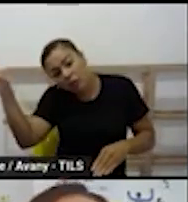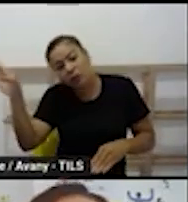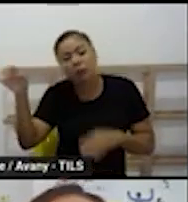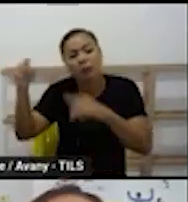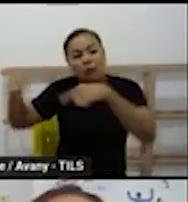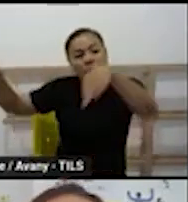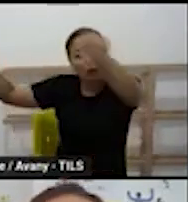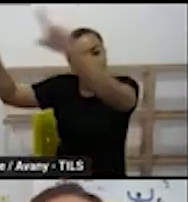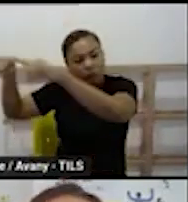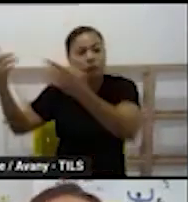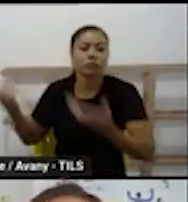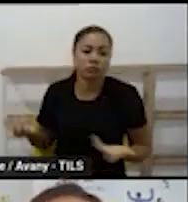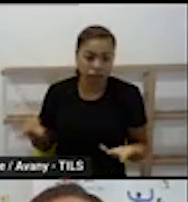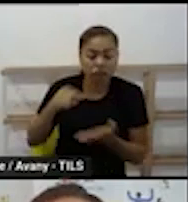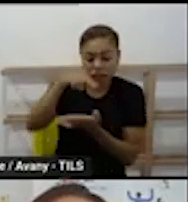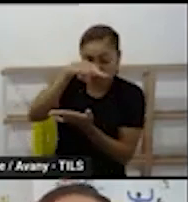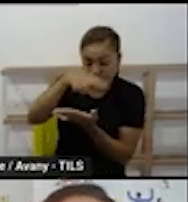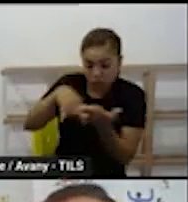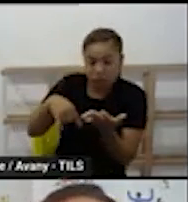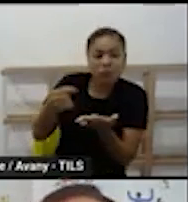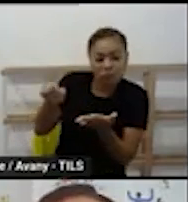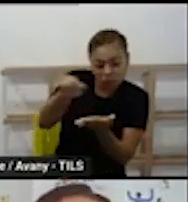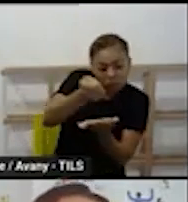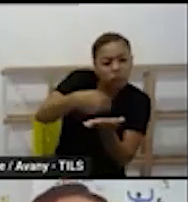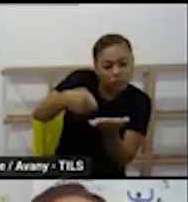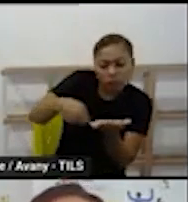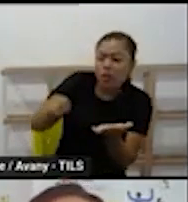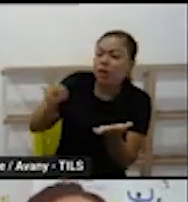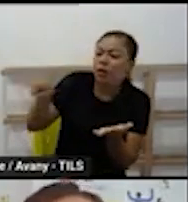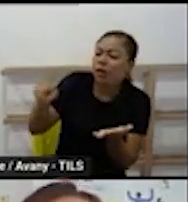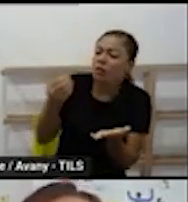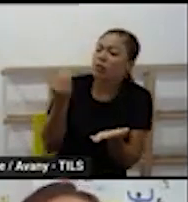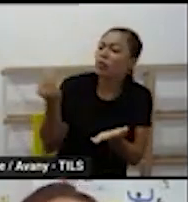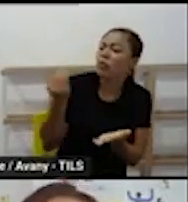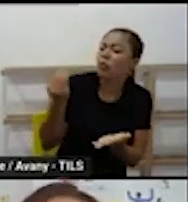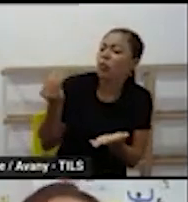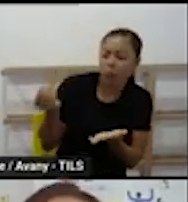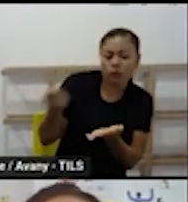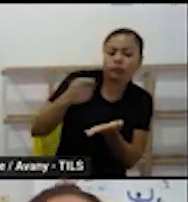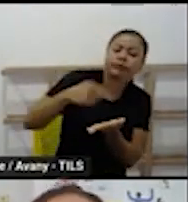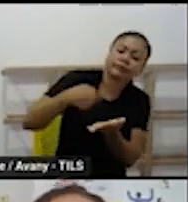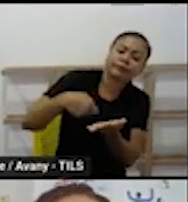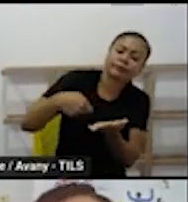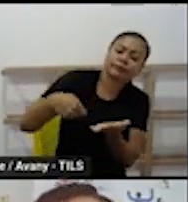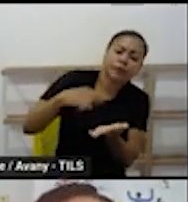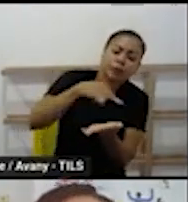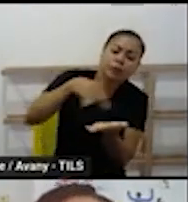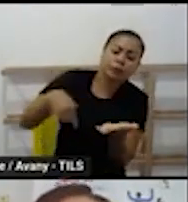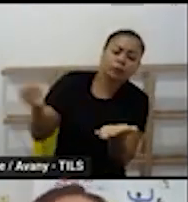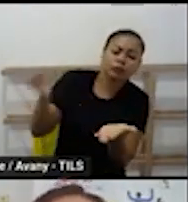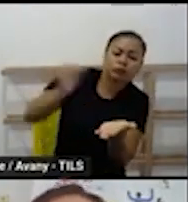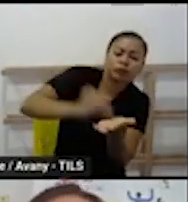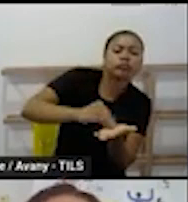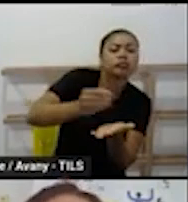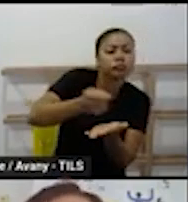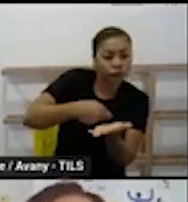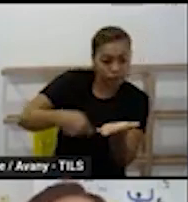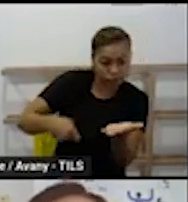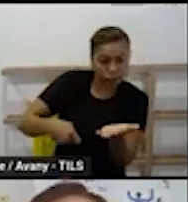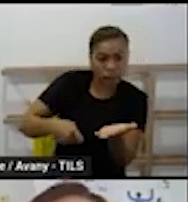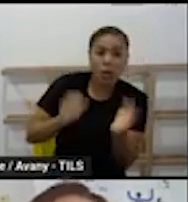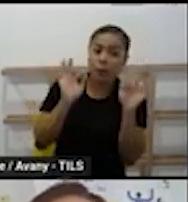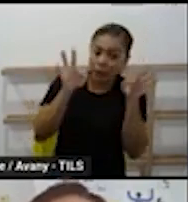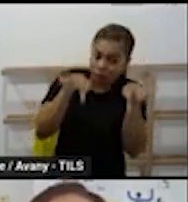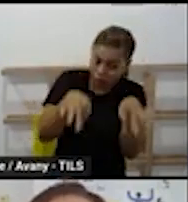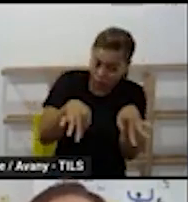pode ter um registro de uma atividade de papel pode no final dessa experiência pode ter um registro de papel mas o papel aí vai ser a última coisa que a